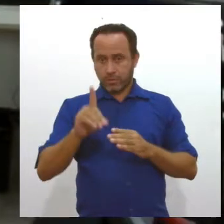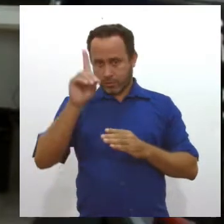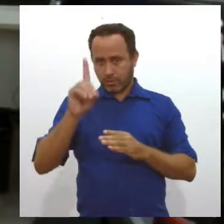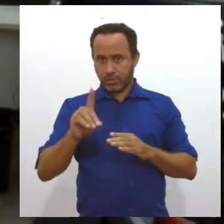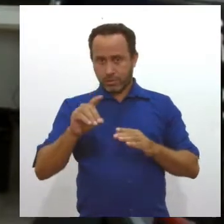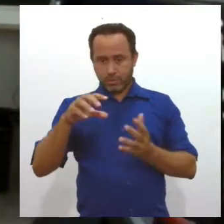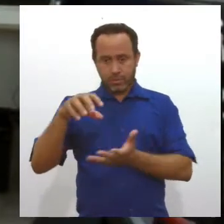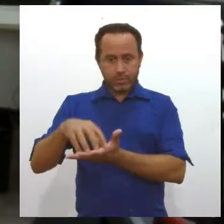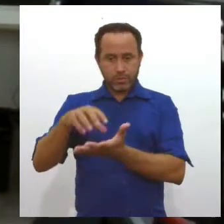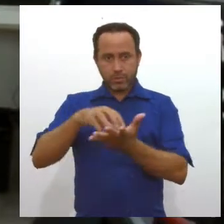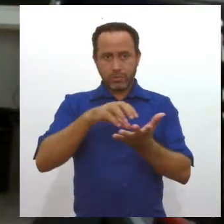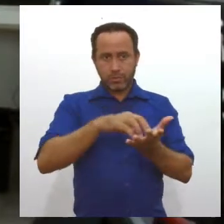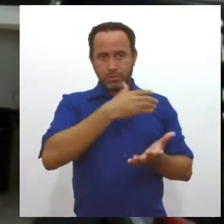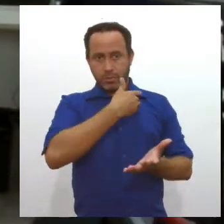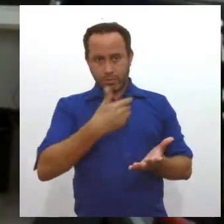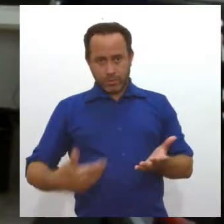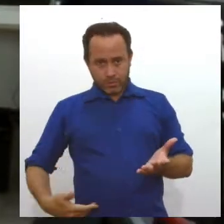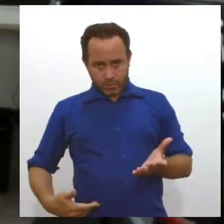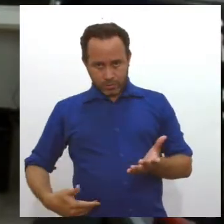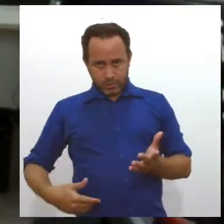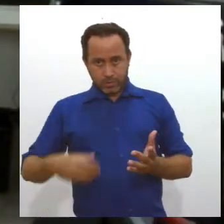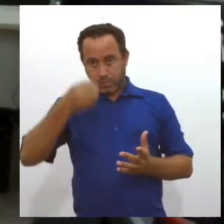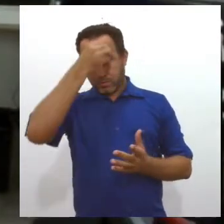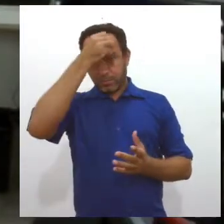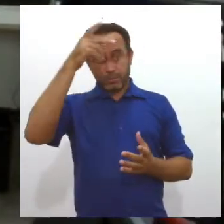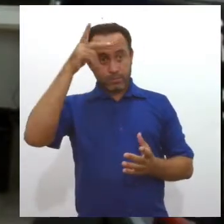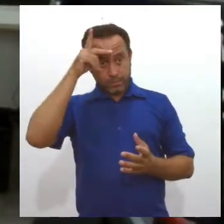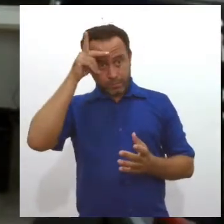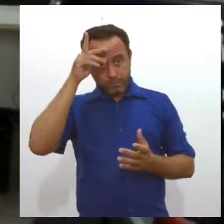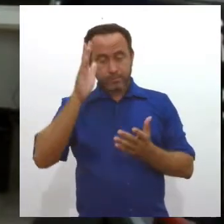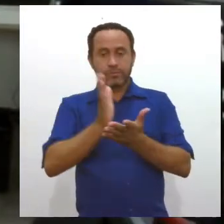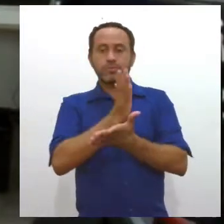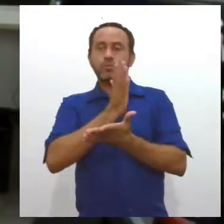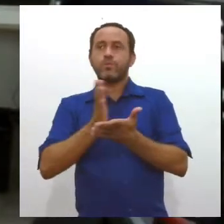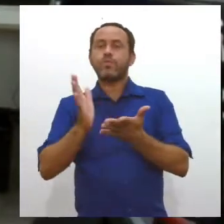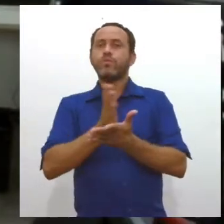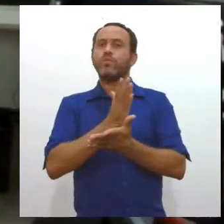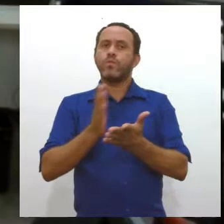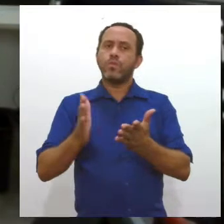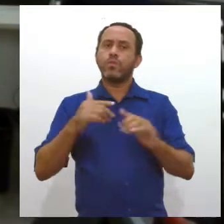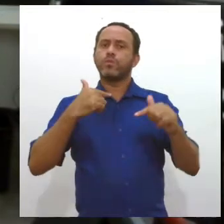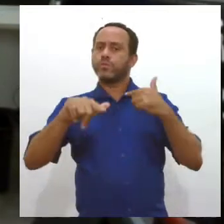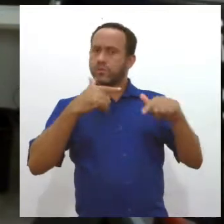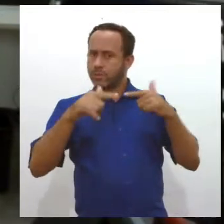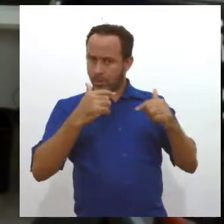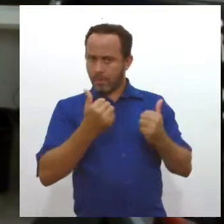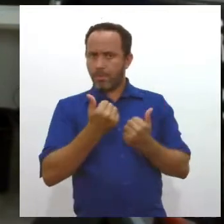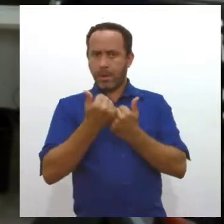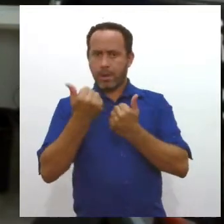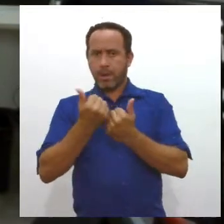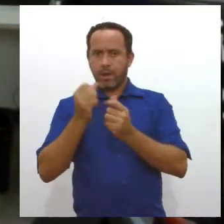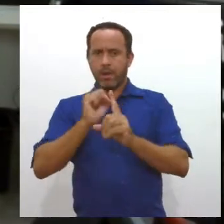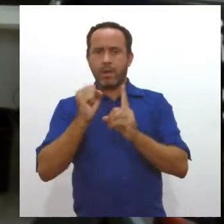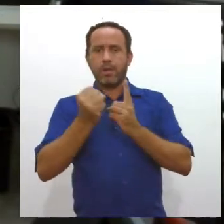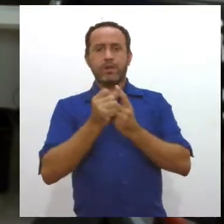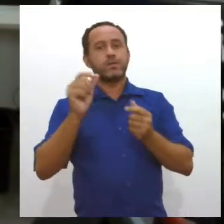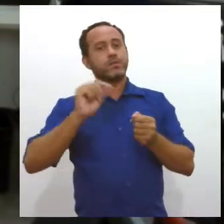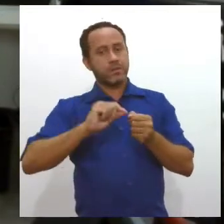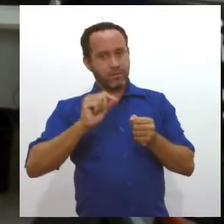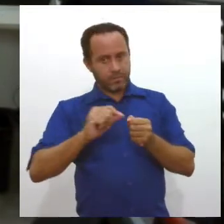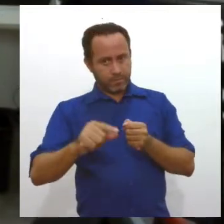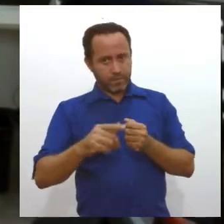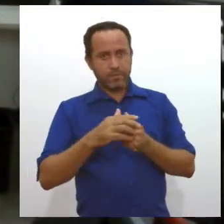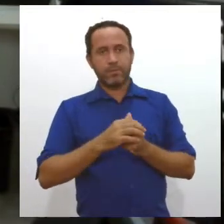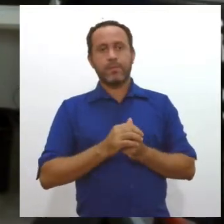públicos, ao governador e até os prefeitos, algumas ações ou serviços que precisam ser feitos. No caso